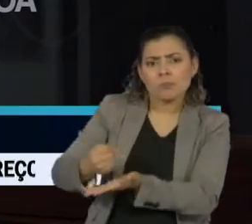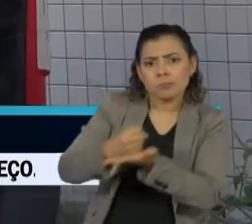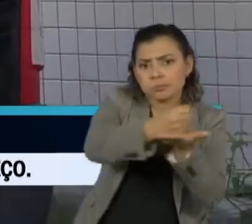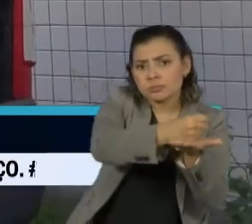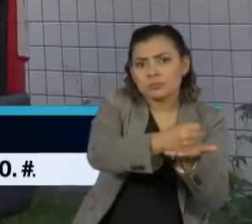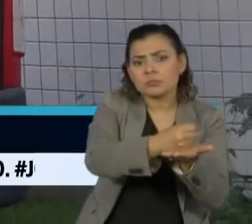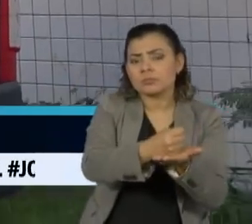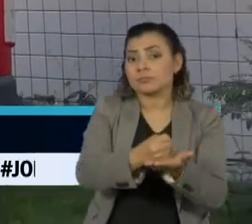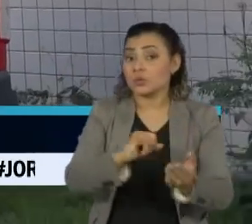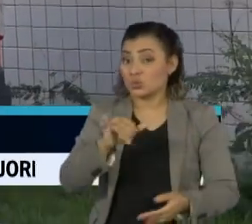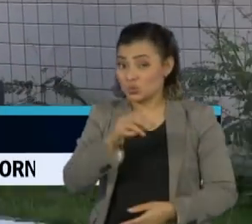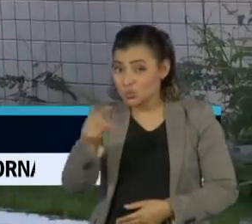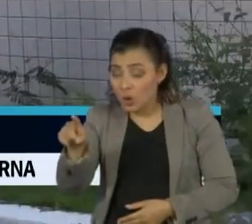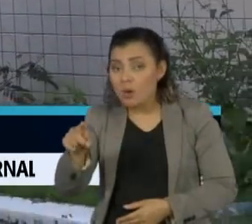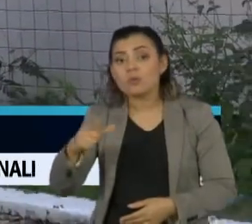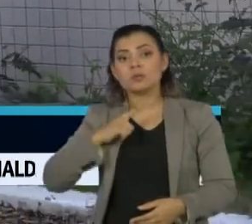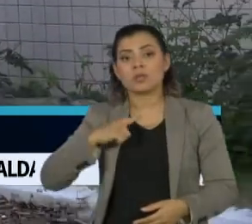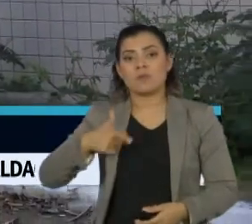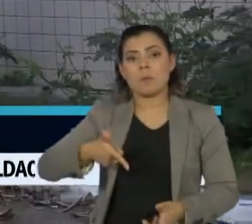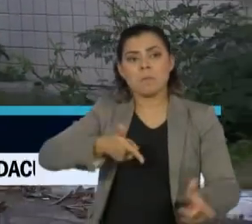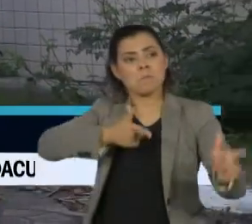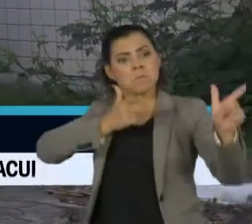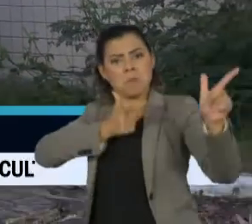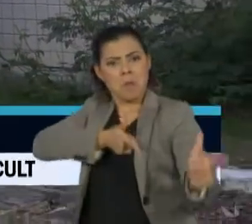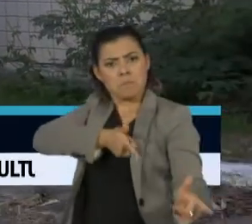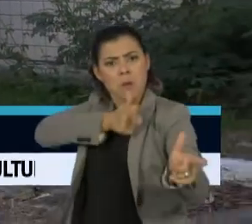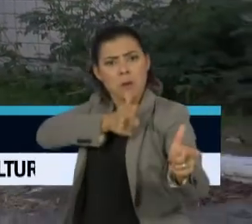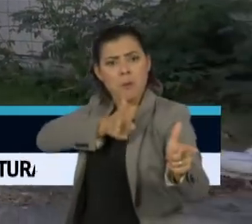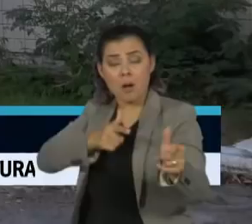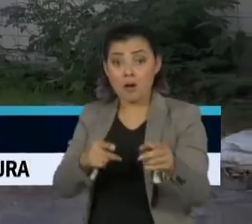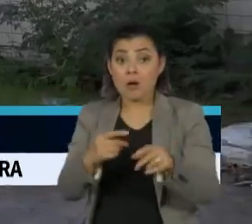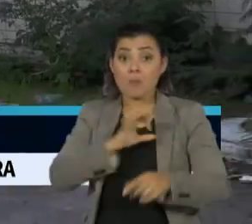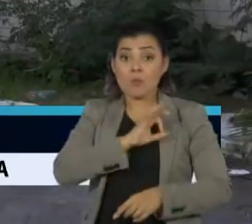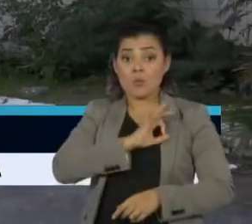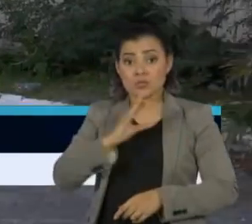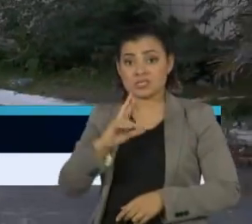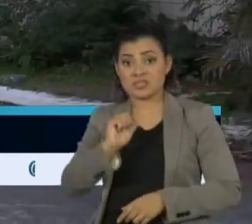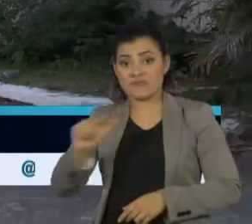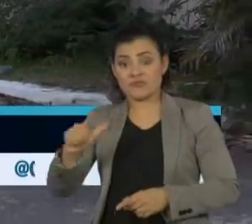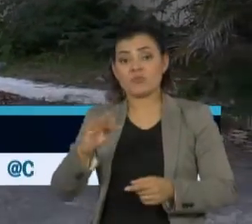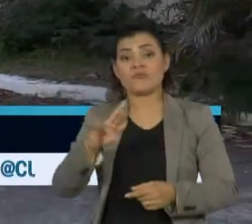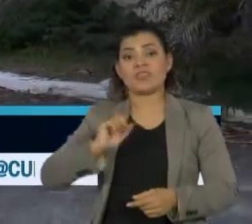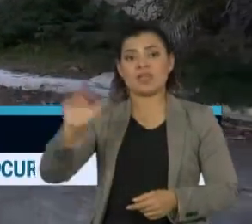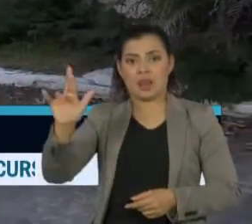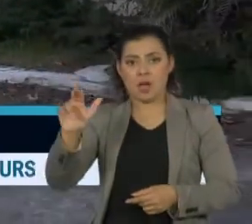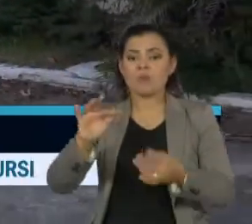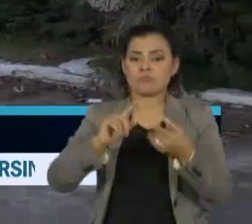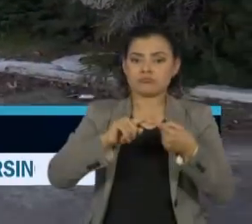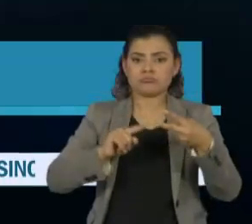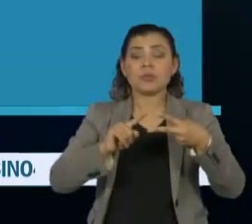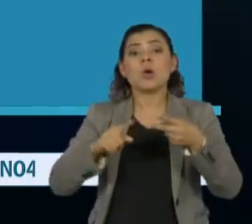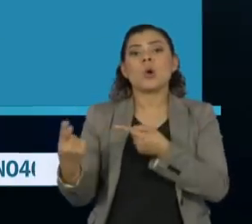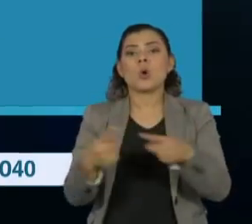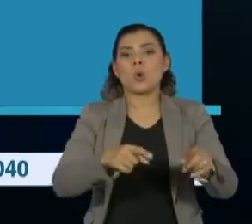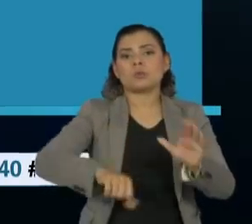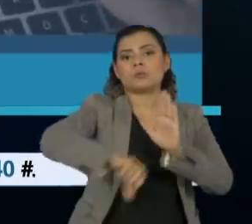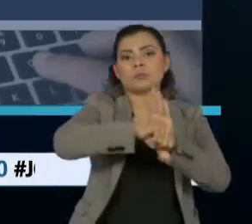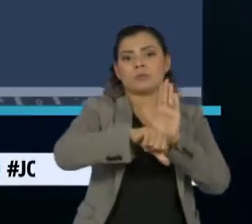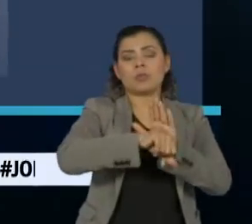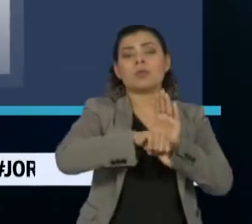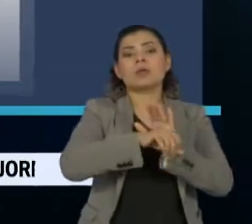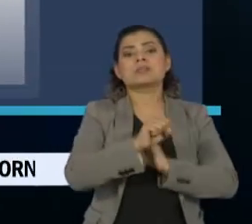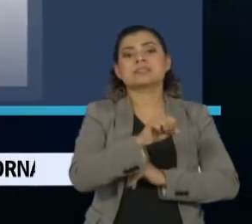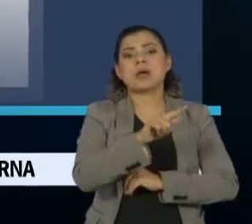baleado. João Pedro foi atingido durante uma operação das polícias civil e federal contra traficantes do Complexo do